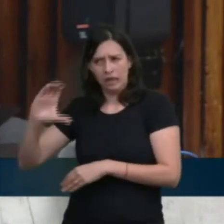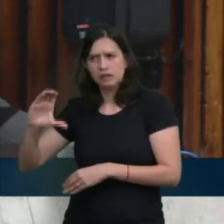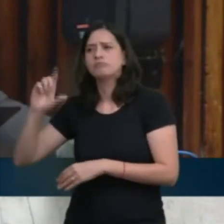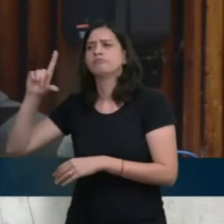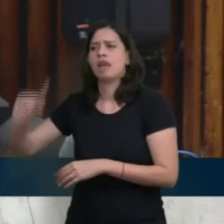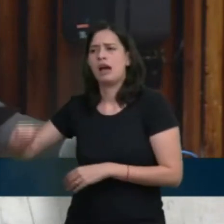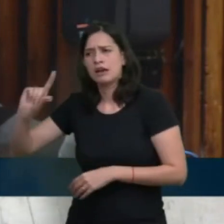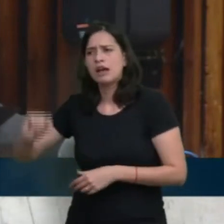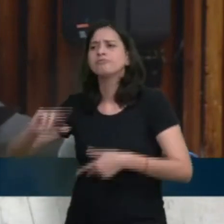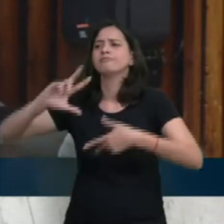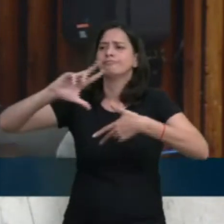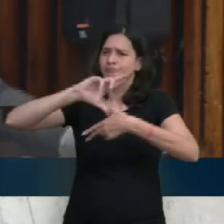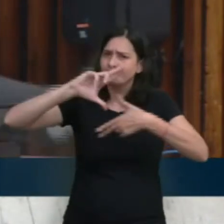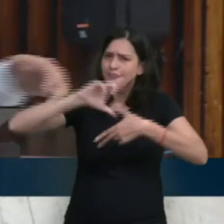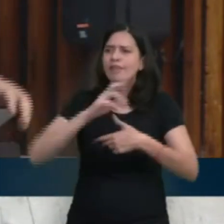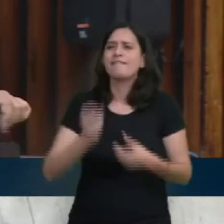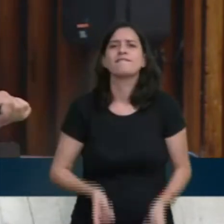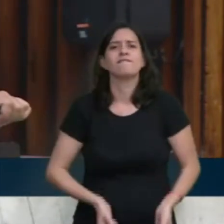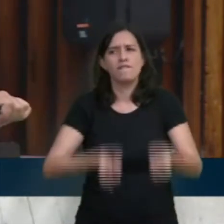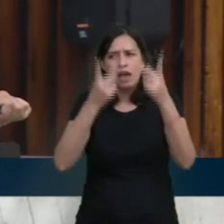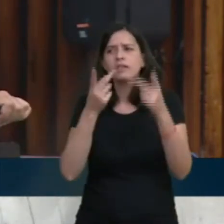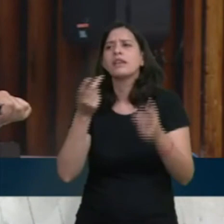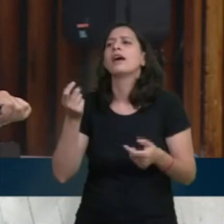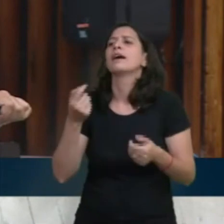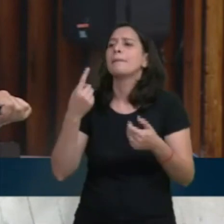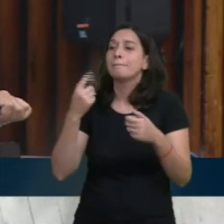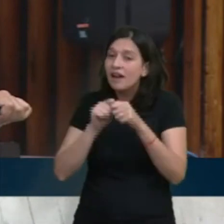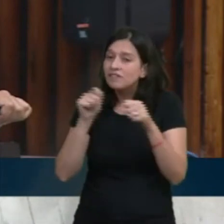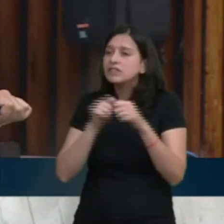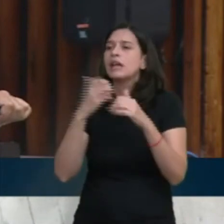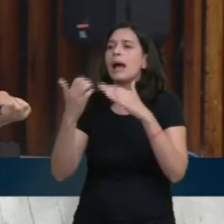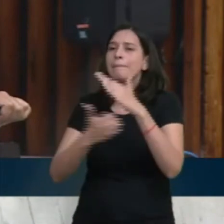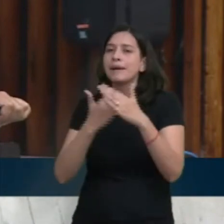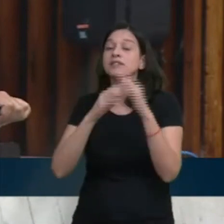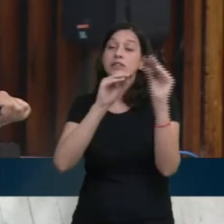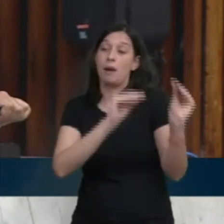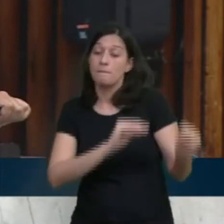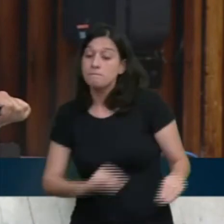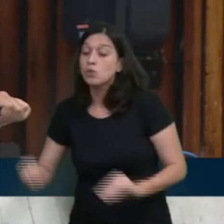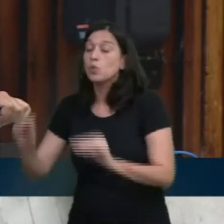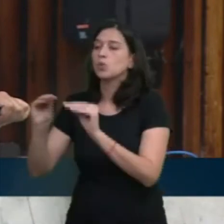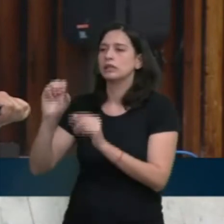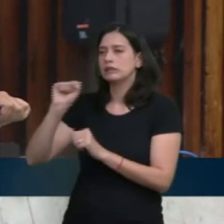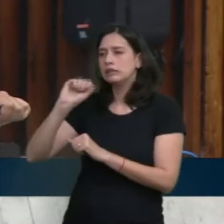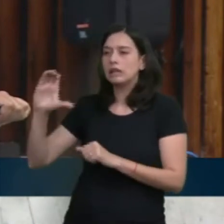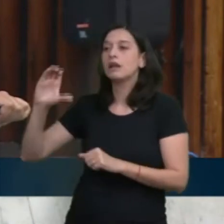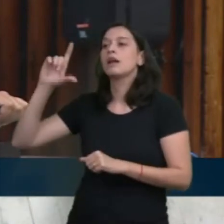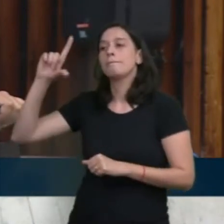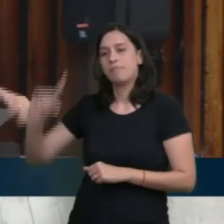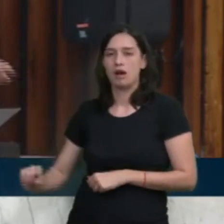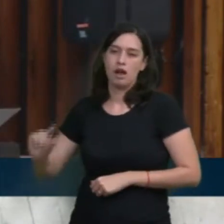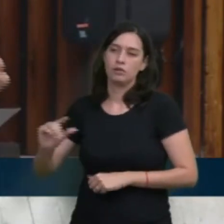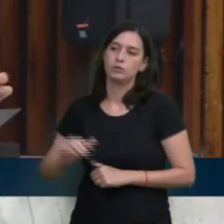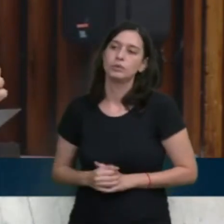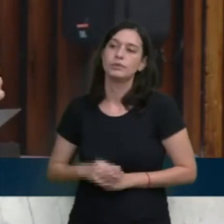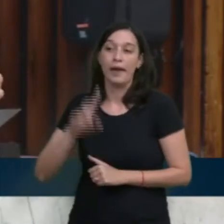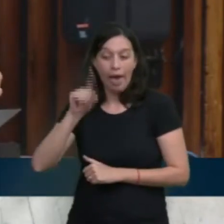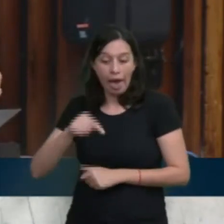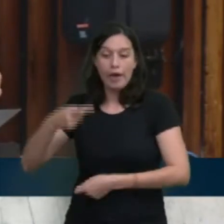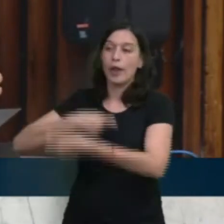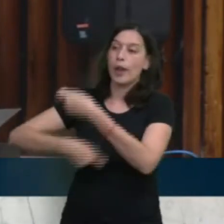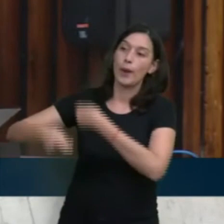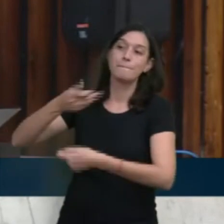Tudo isso empurra para o estado de Santa Catarina as nossas empresas e a nossa economia. E agora,